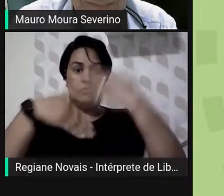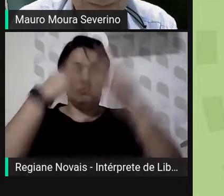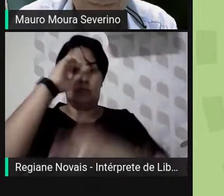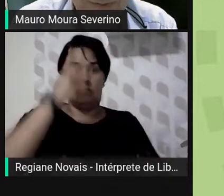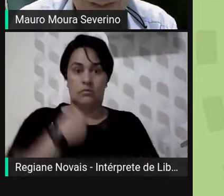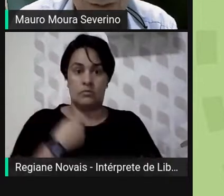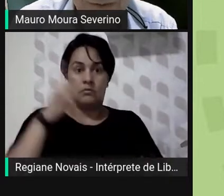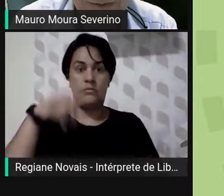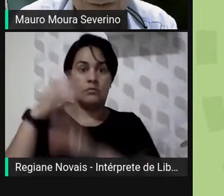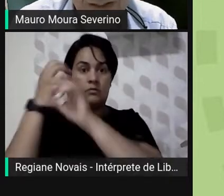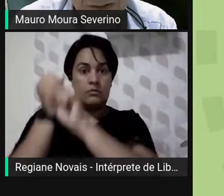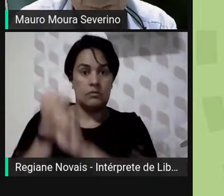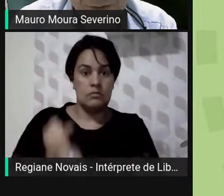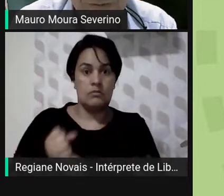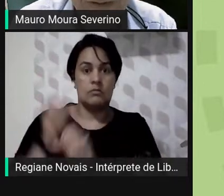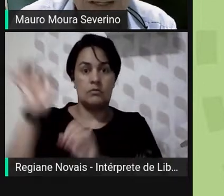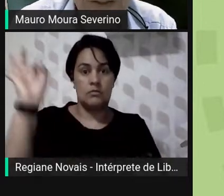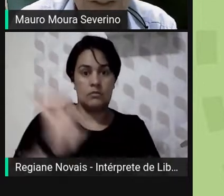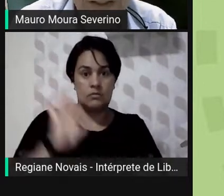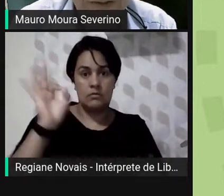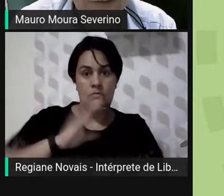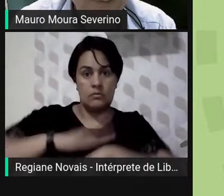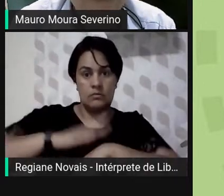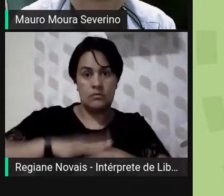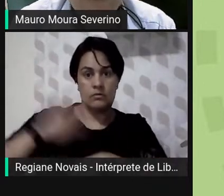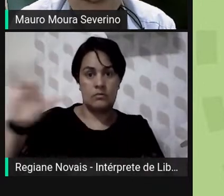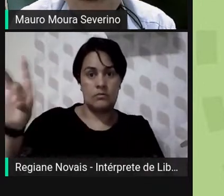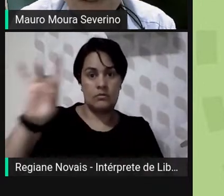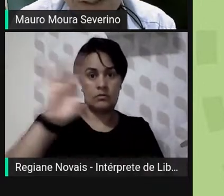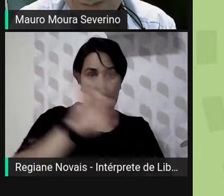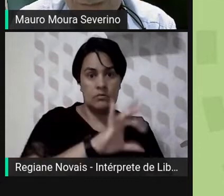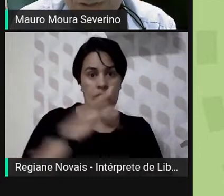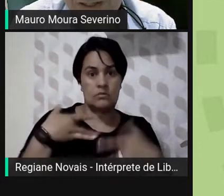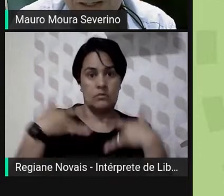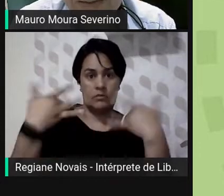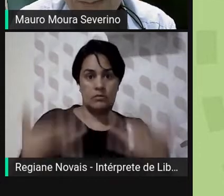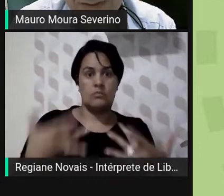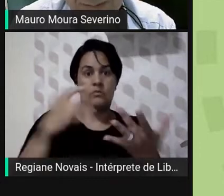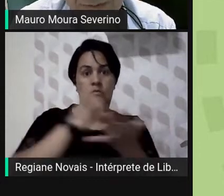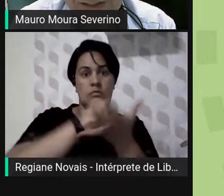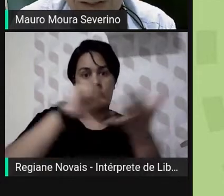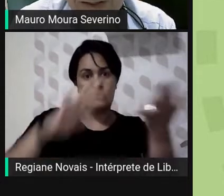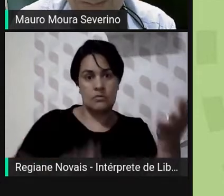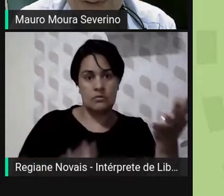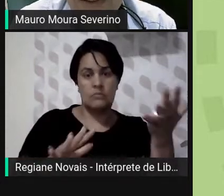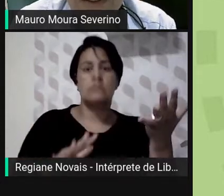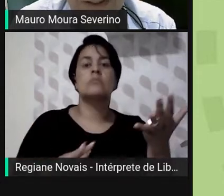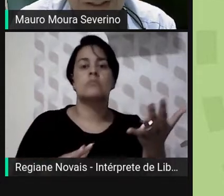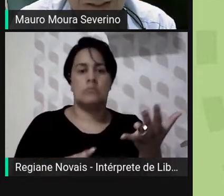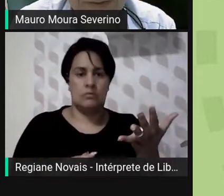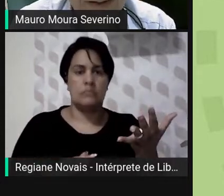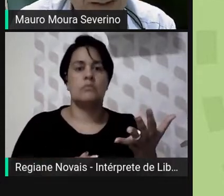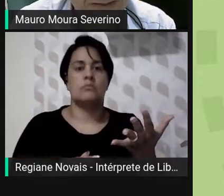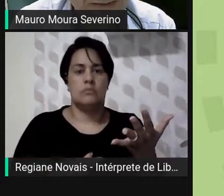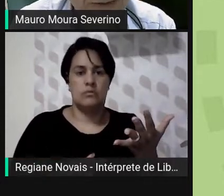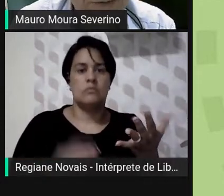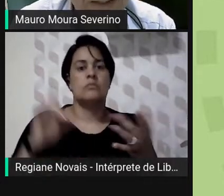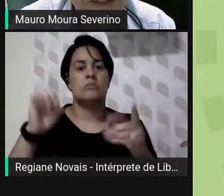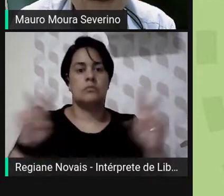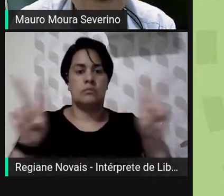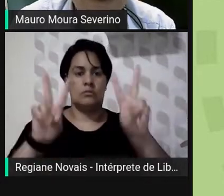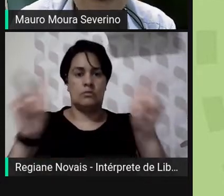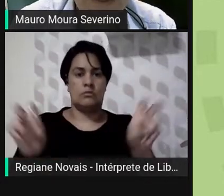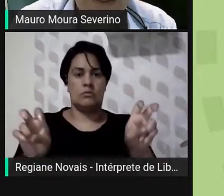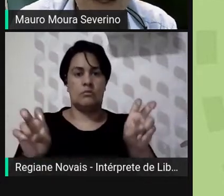ocorrer por meio, aqui uma novidade, os percentuais de tempo de cada membro da equipe dedicados a cada